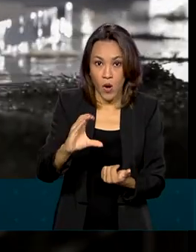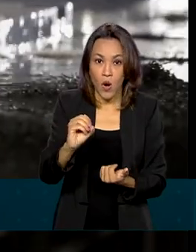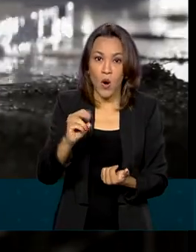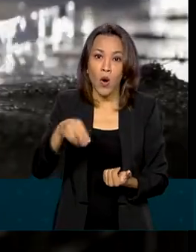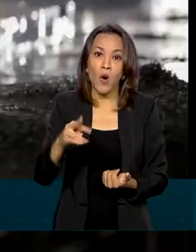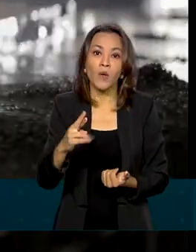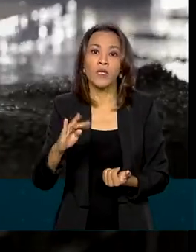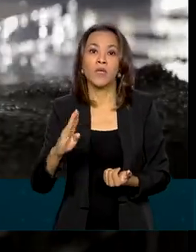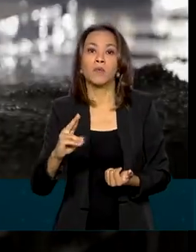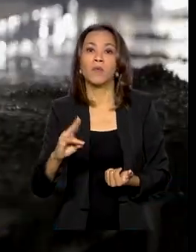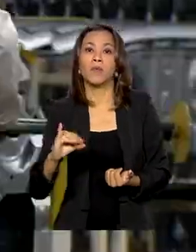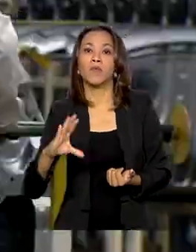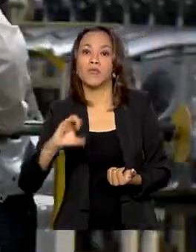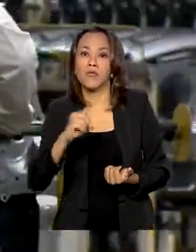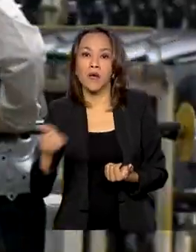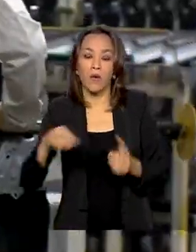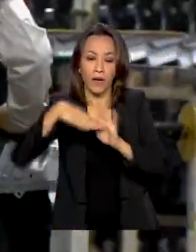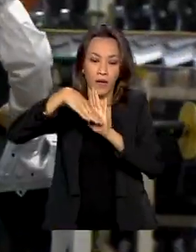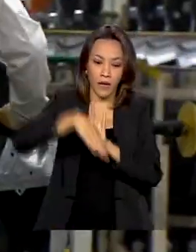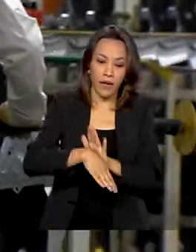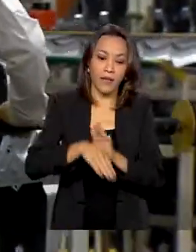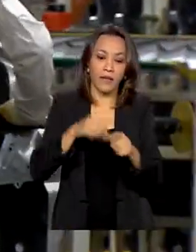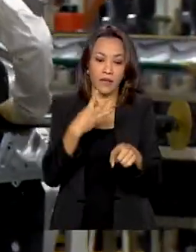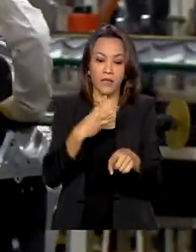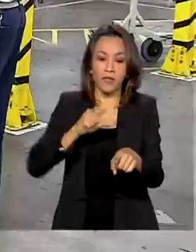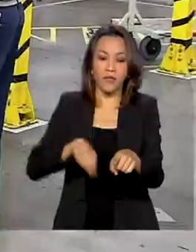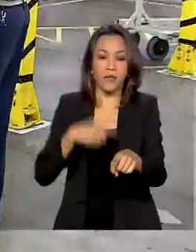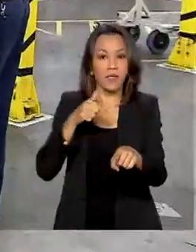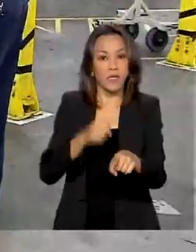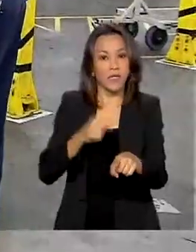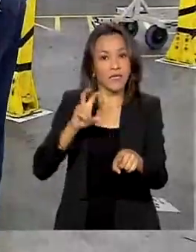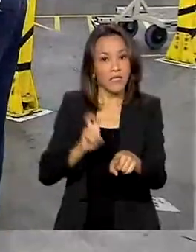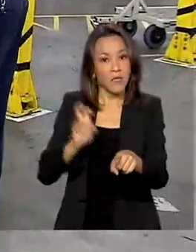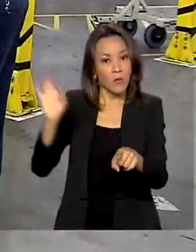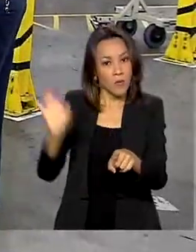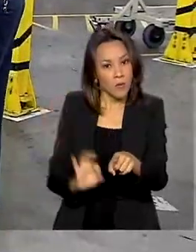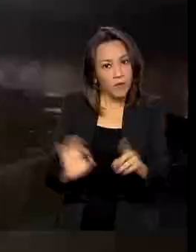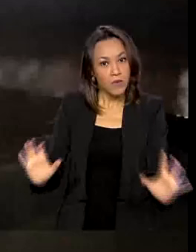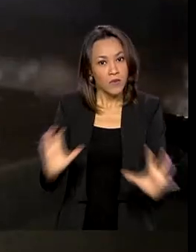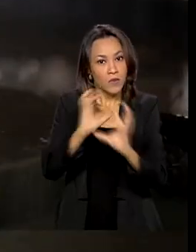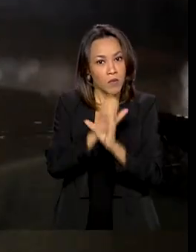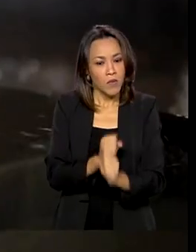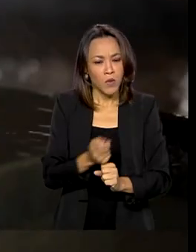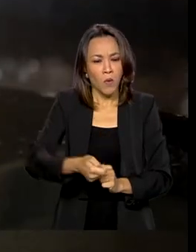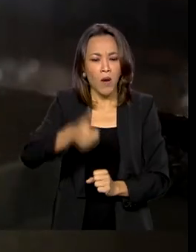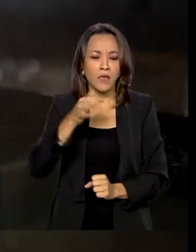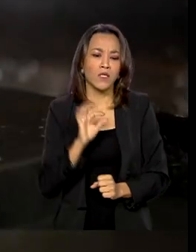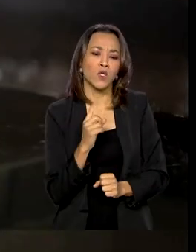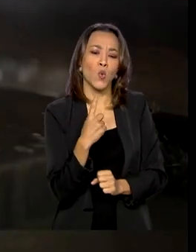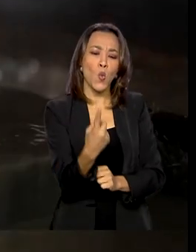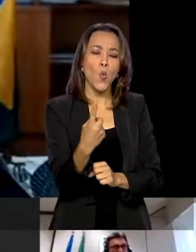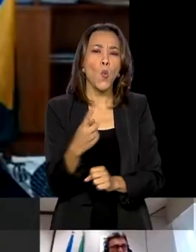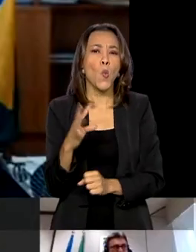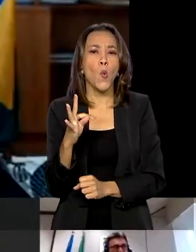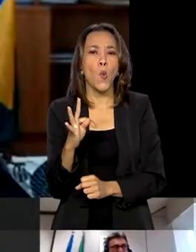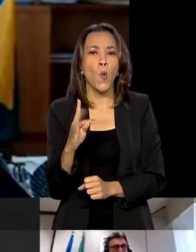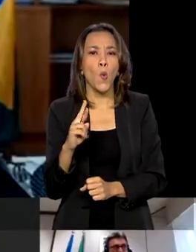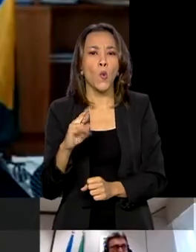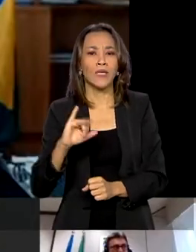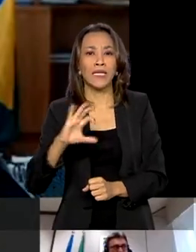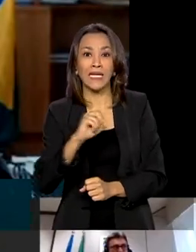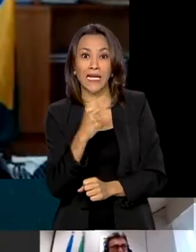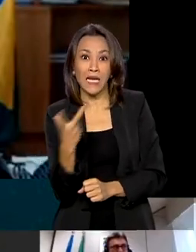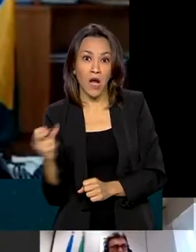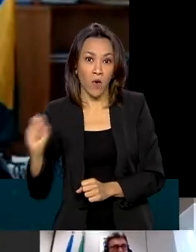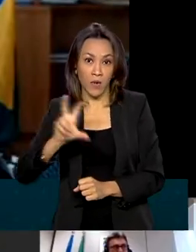com queda nominal de 3,75%, somando quase um trilhão e meio de reais. Os órgãos